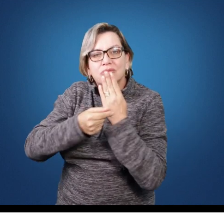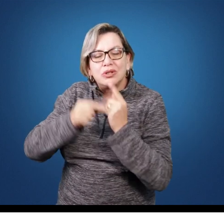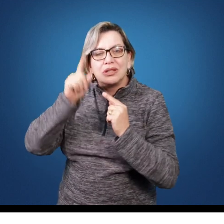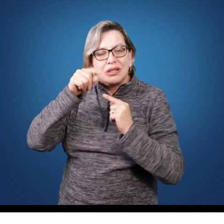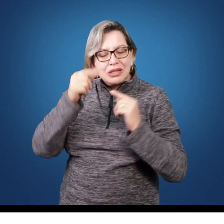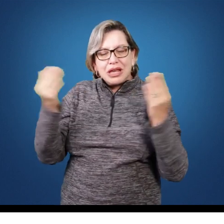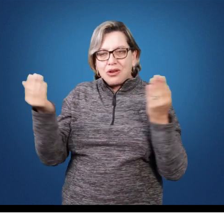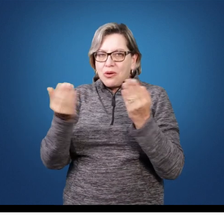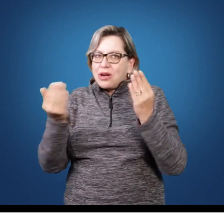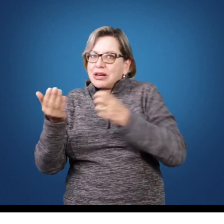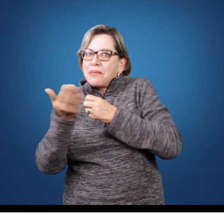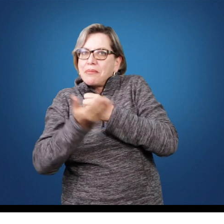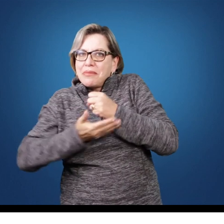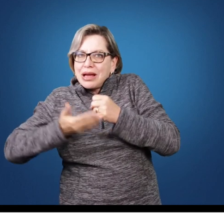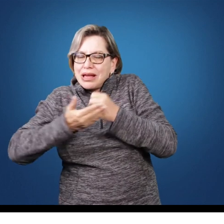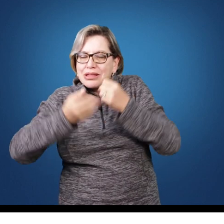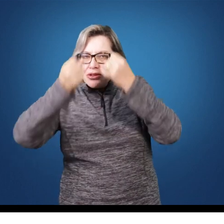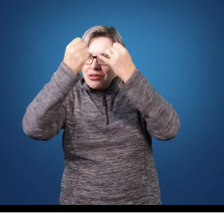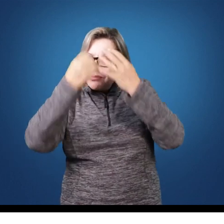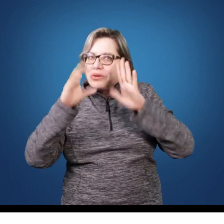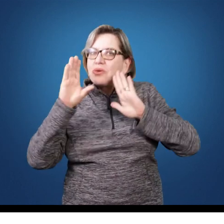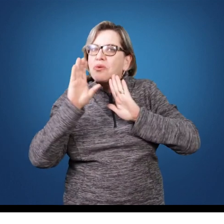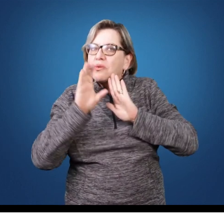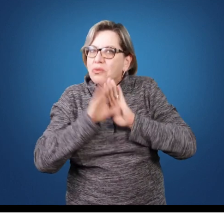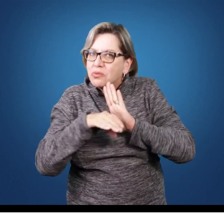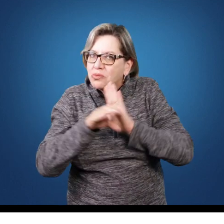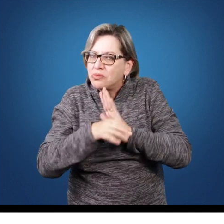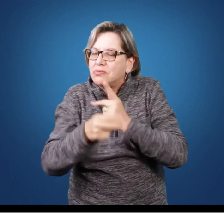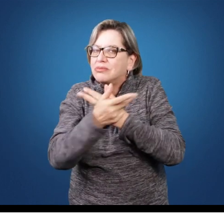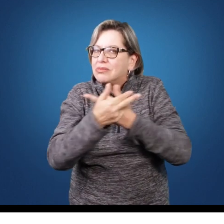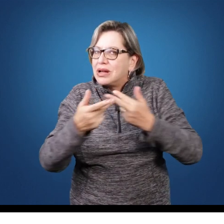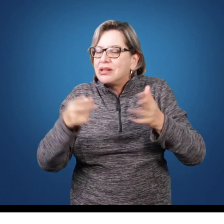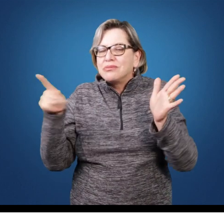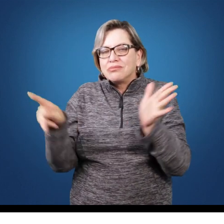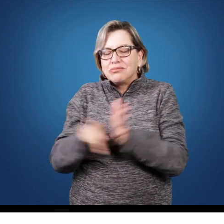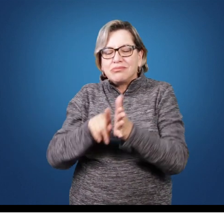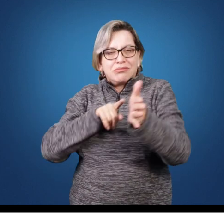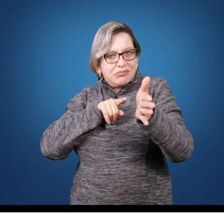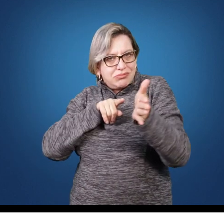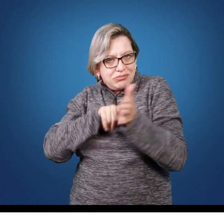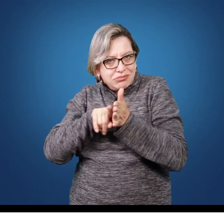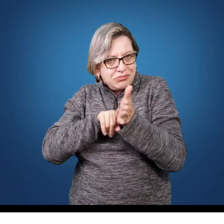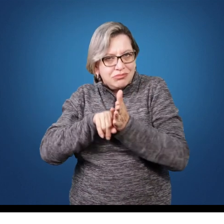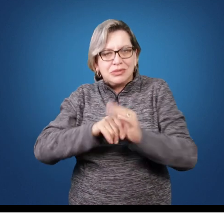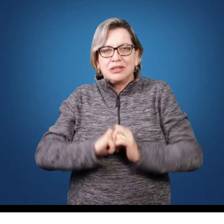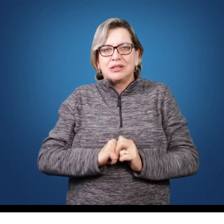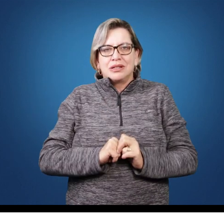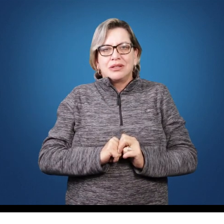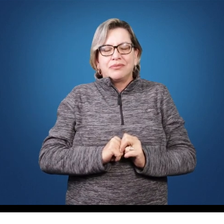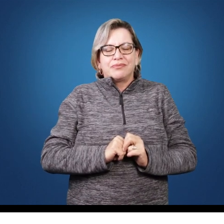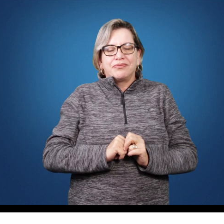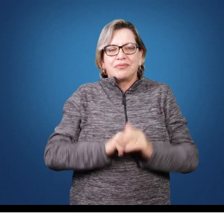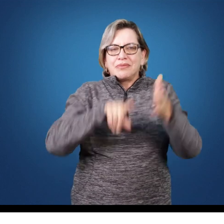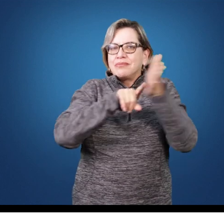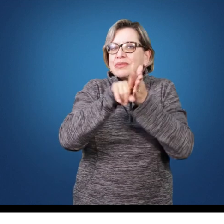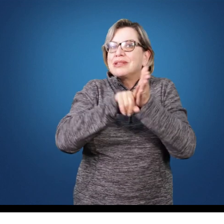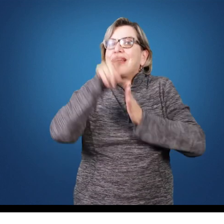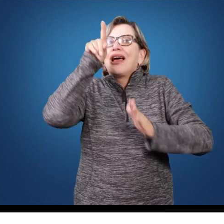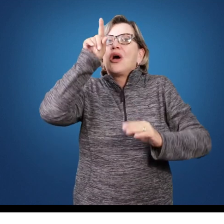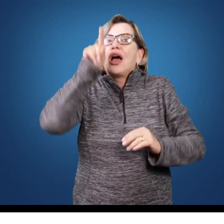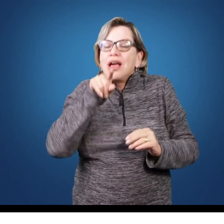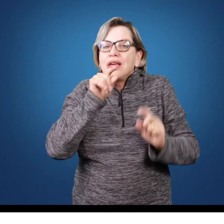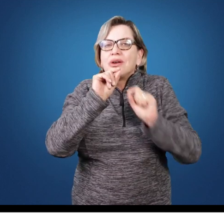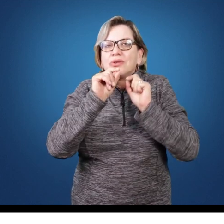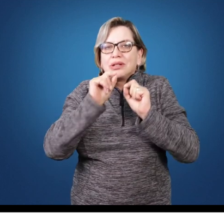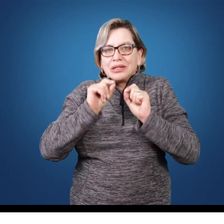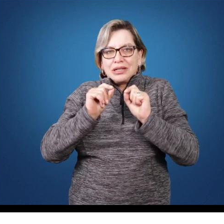baseado neles que eu trago esses conceitos de pesquisa. Pesquisa é um procedimento